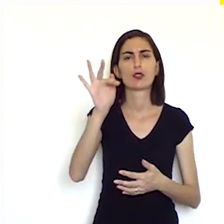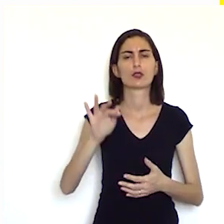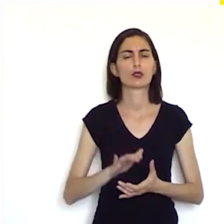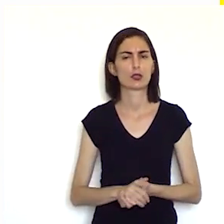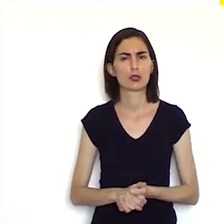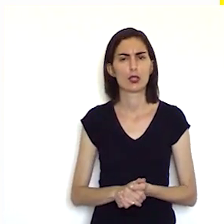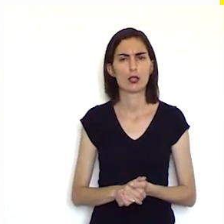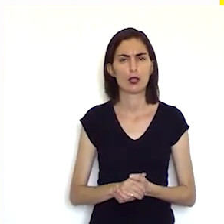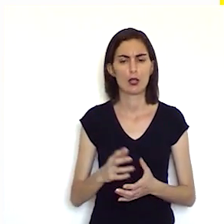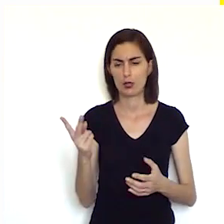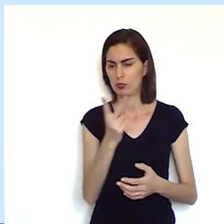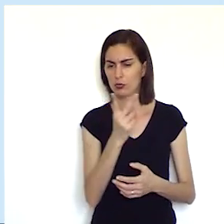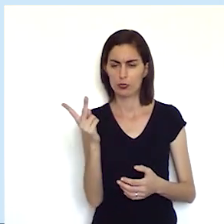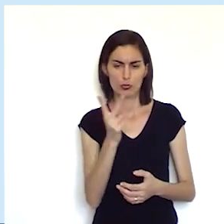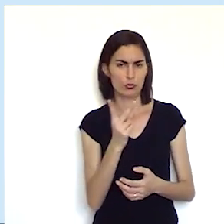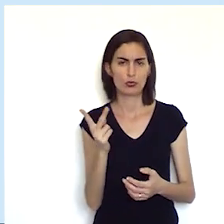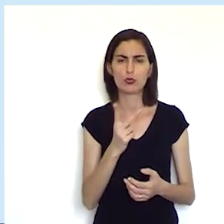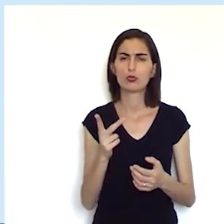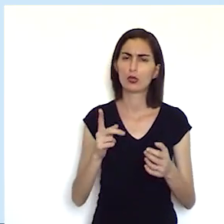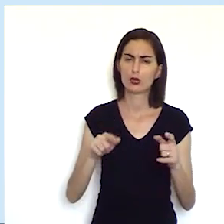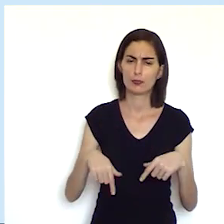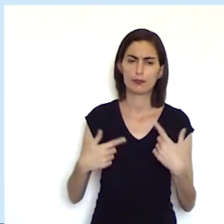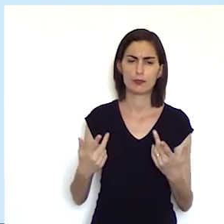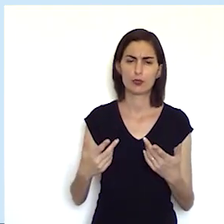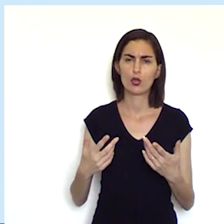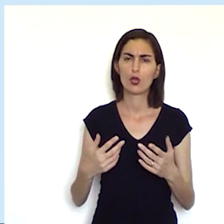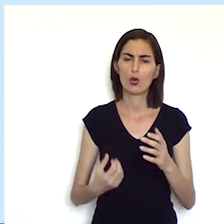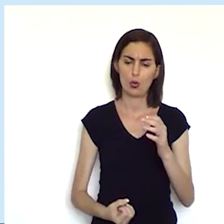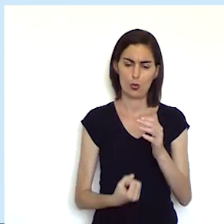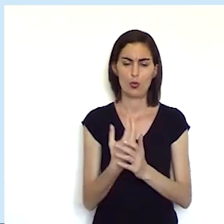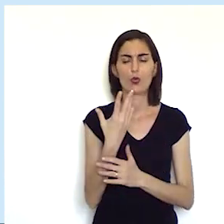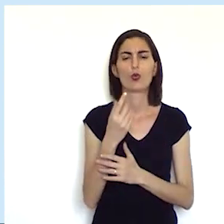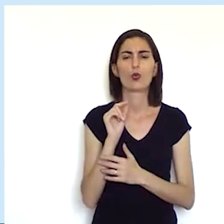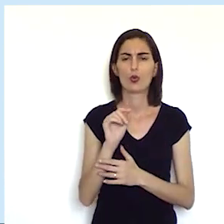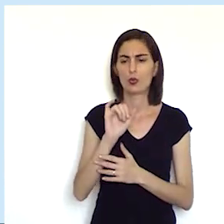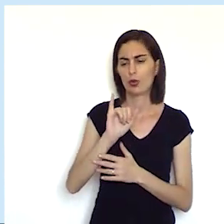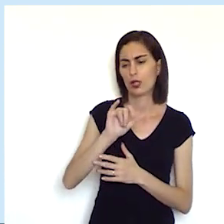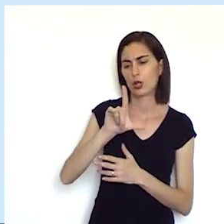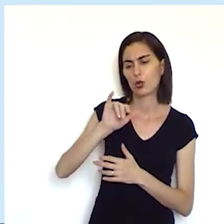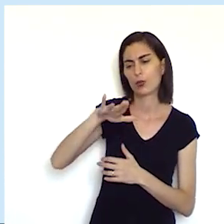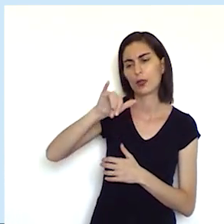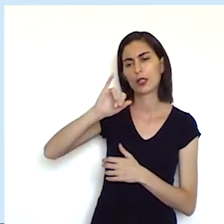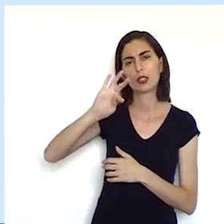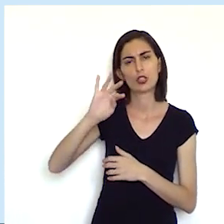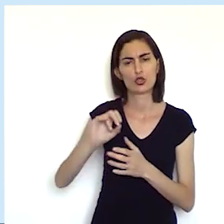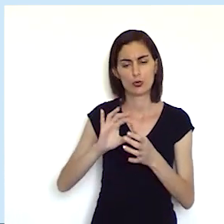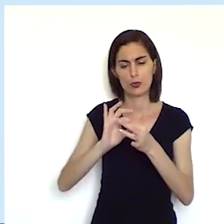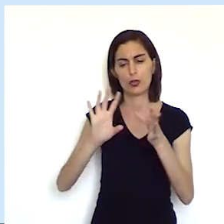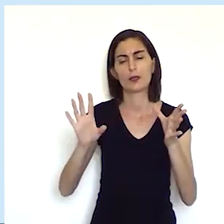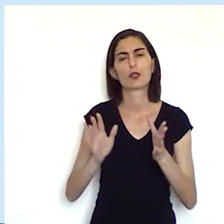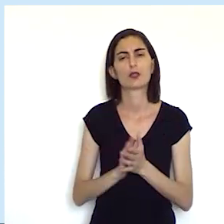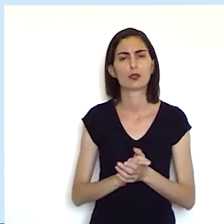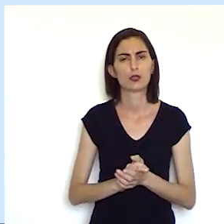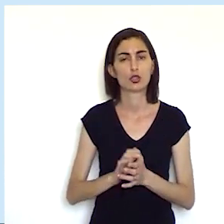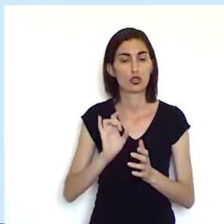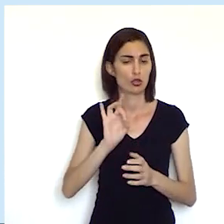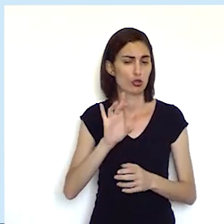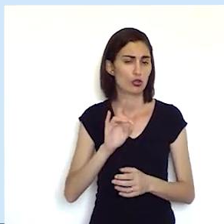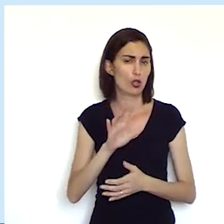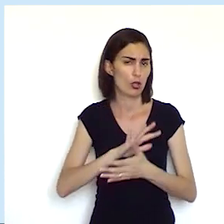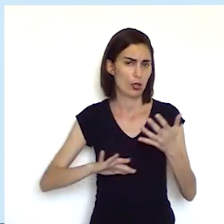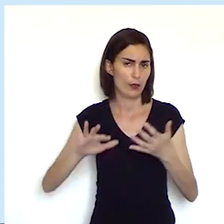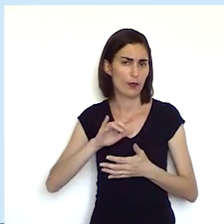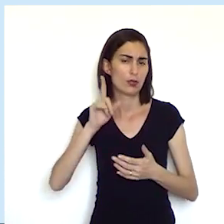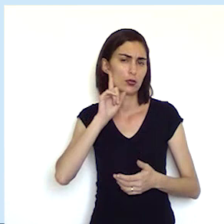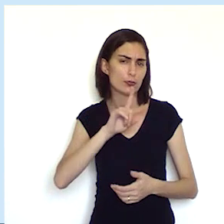ambas foram frutos do iluminismo e do liberalismo só que a revolução